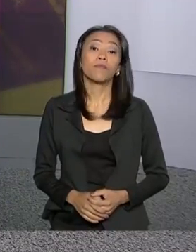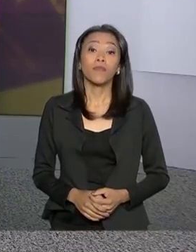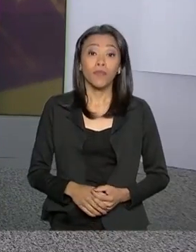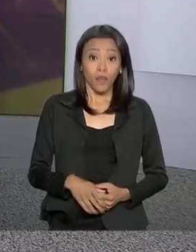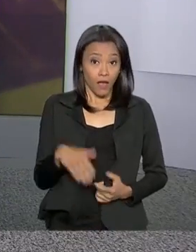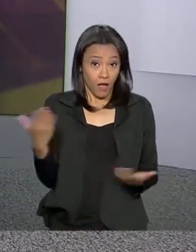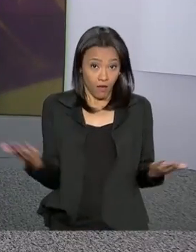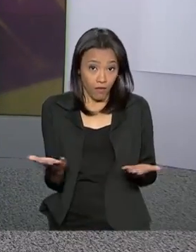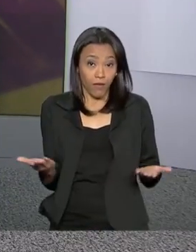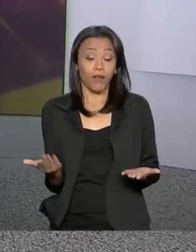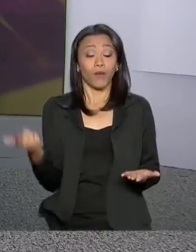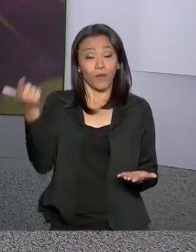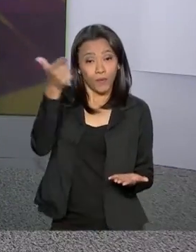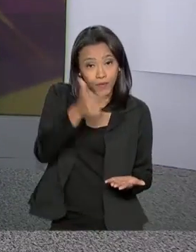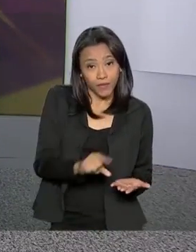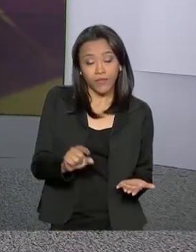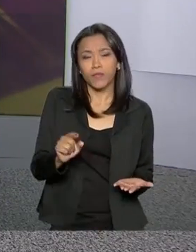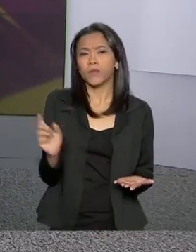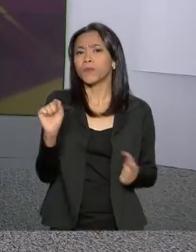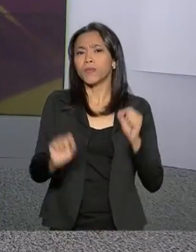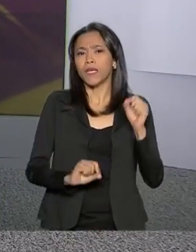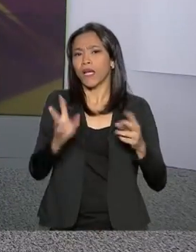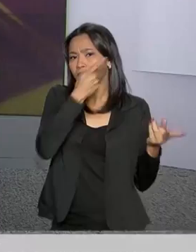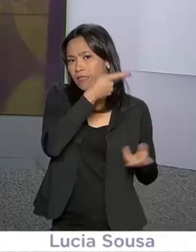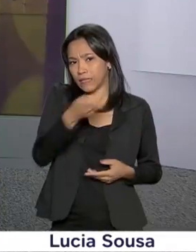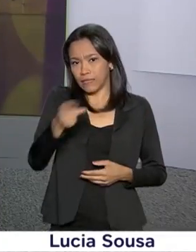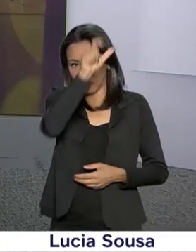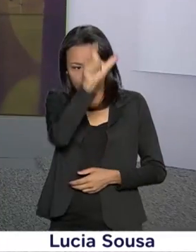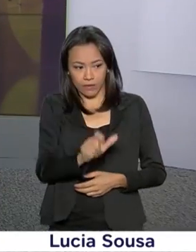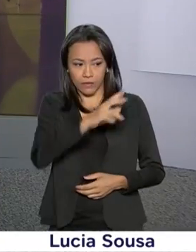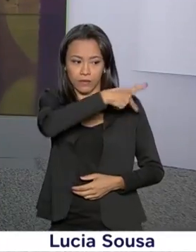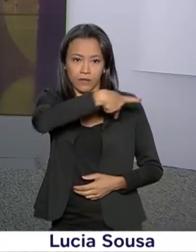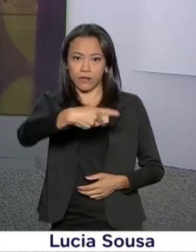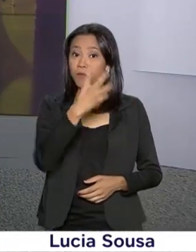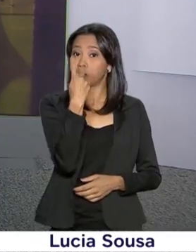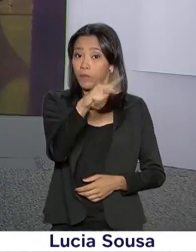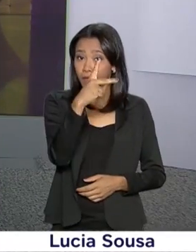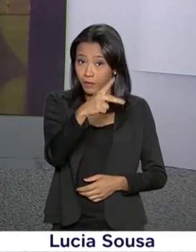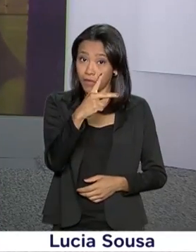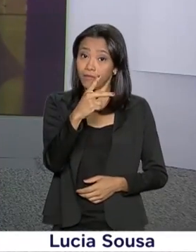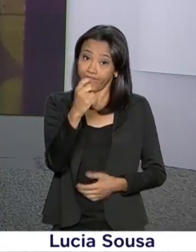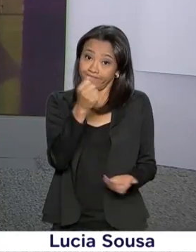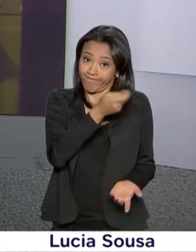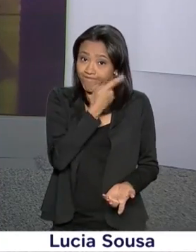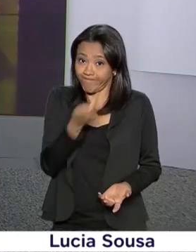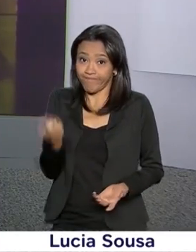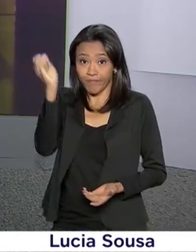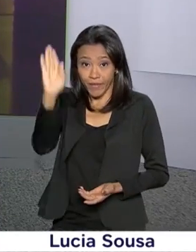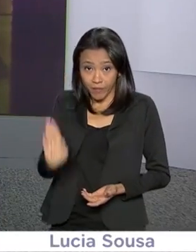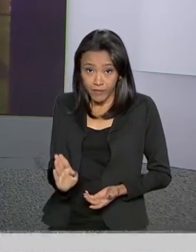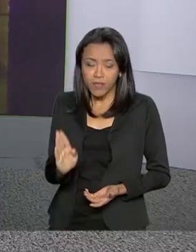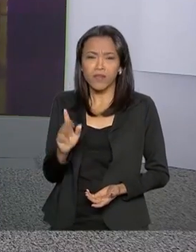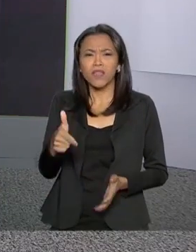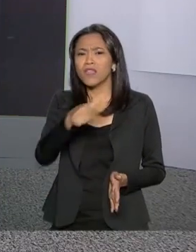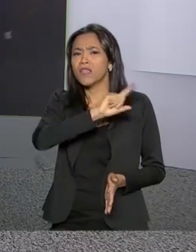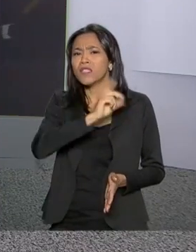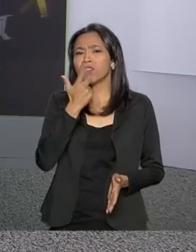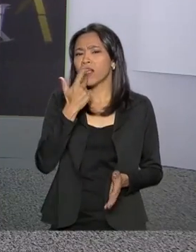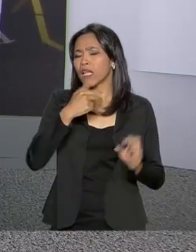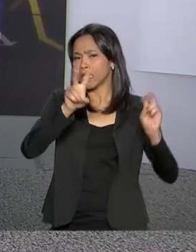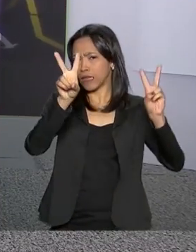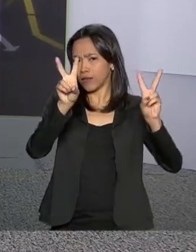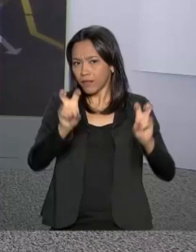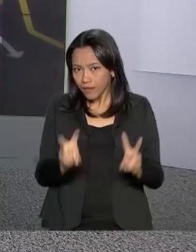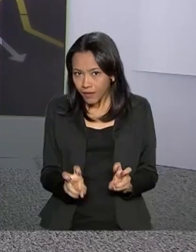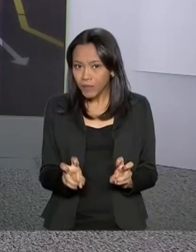Voltamos com a visita oficial do presidente do Paraguai, Mário Ábio do Benítez, ao Brasil. E antes de falarmos sobre os diferentes temas